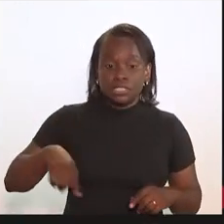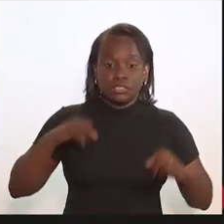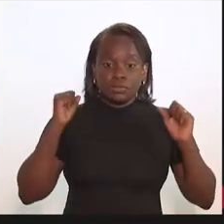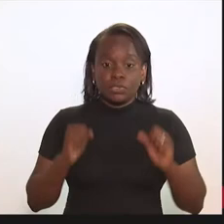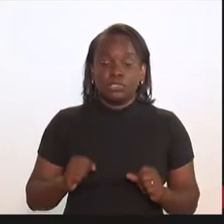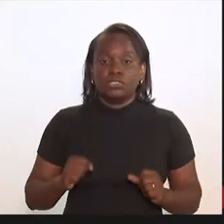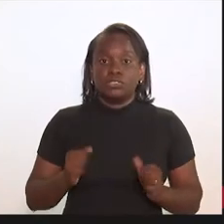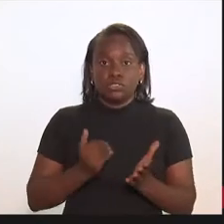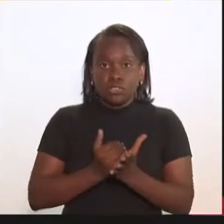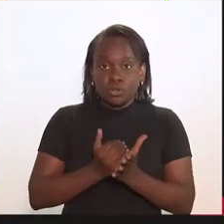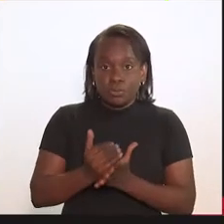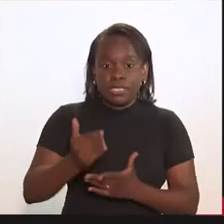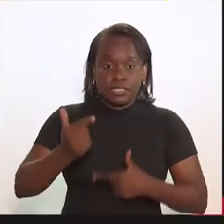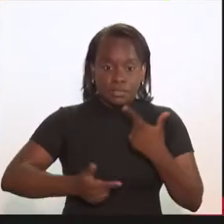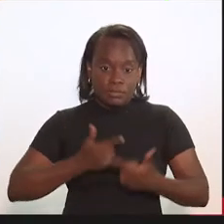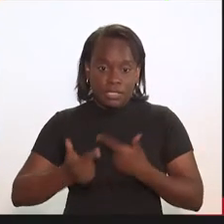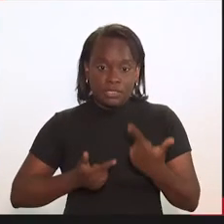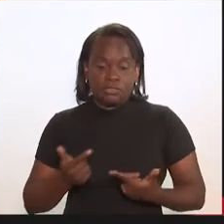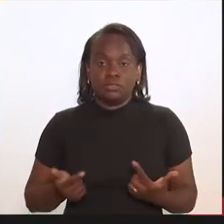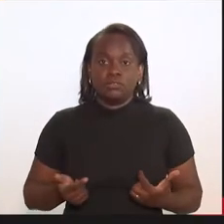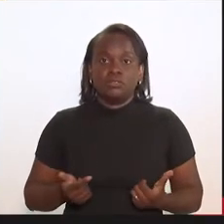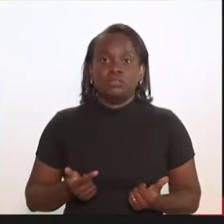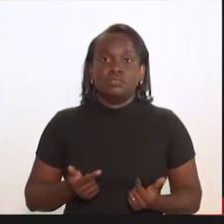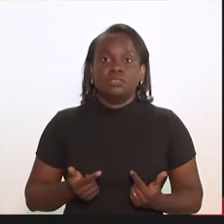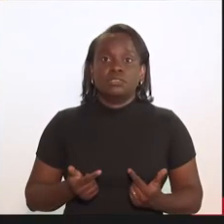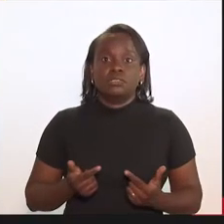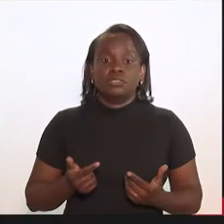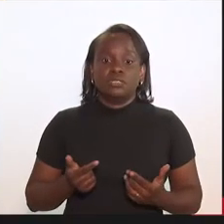pudesse, no início dos nossos trabalhos,